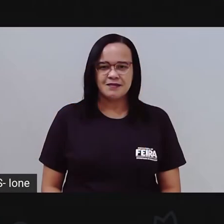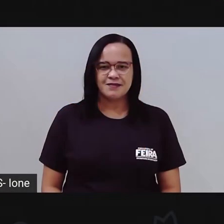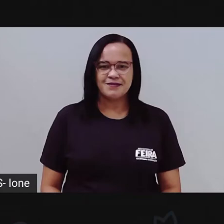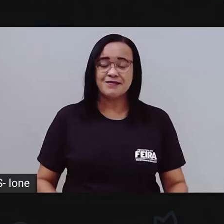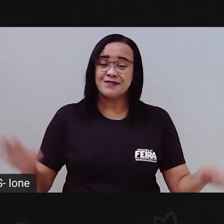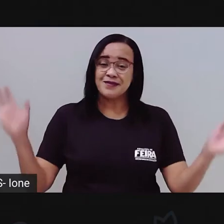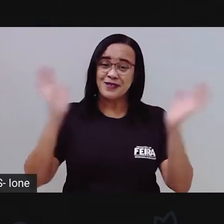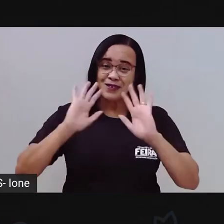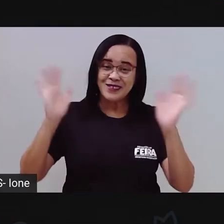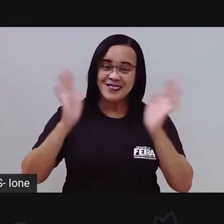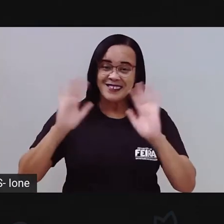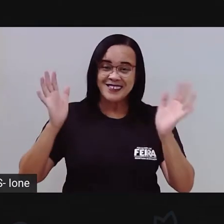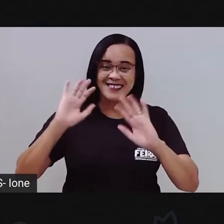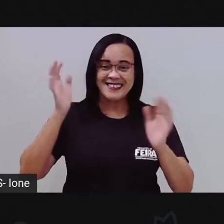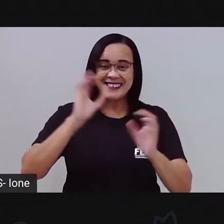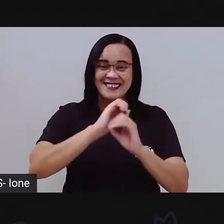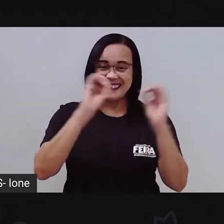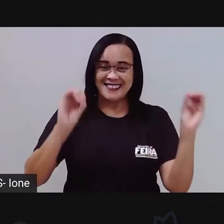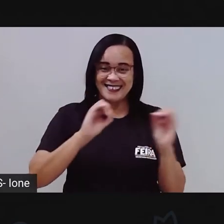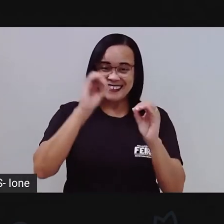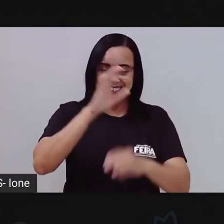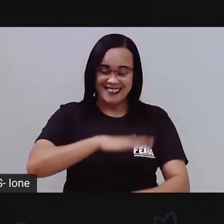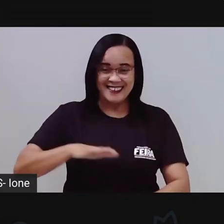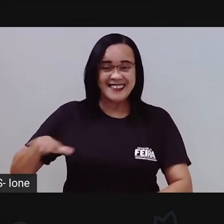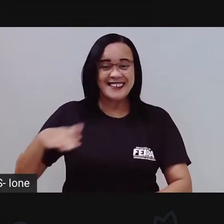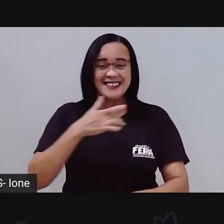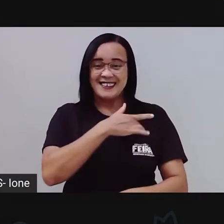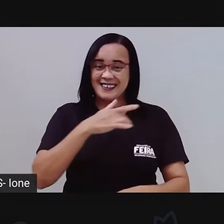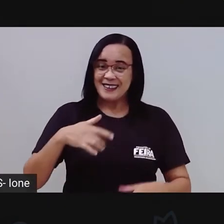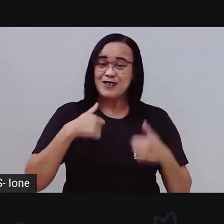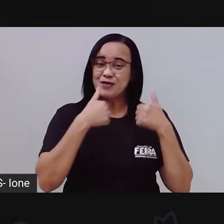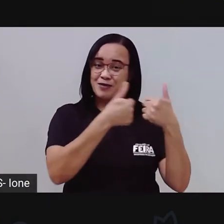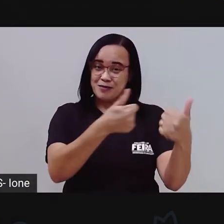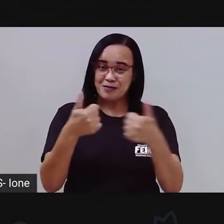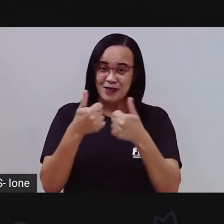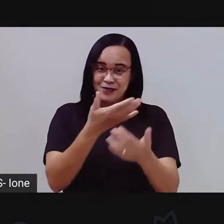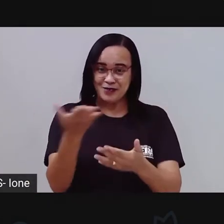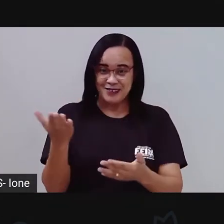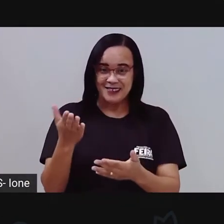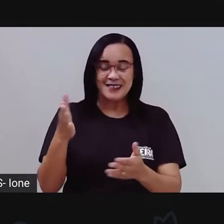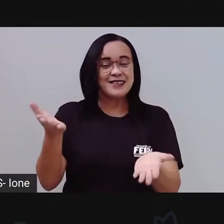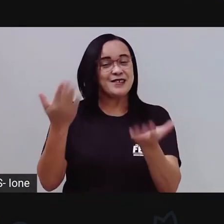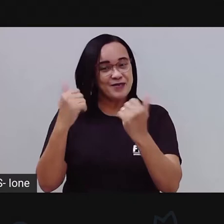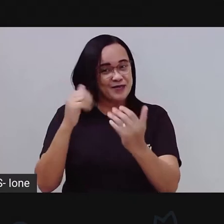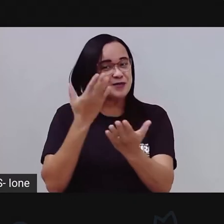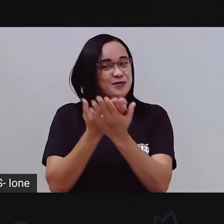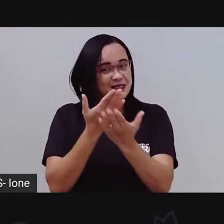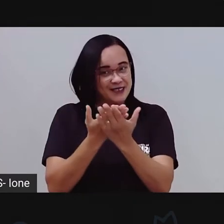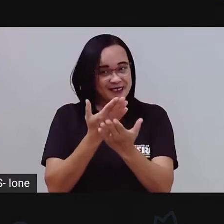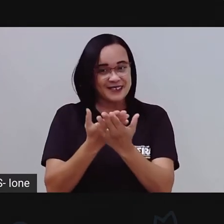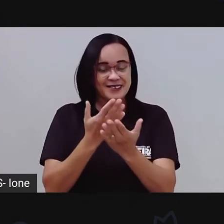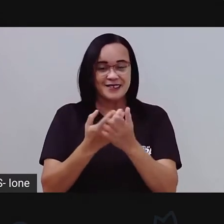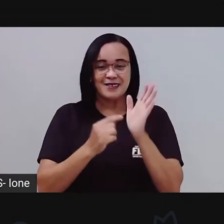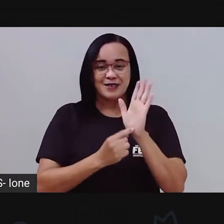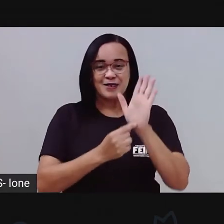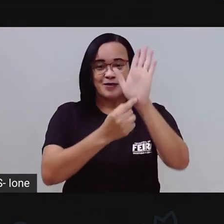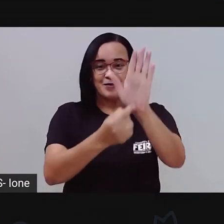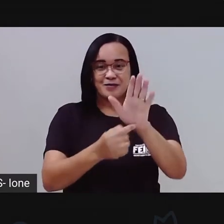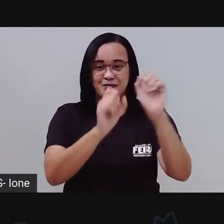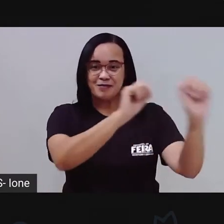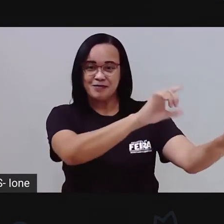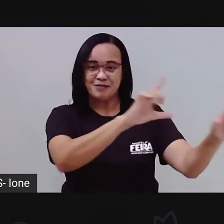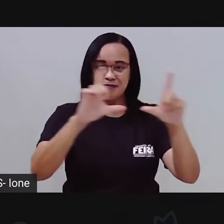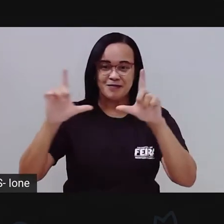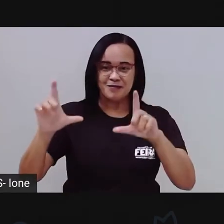Olá, crianças, tudo bem com vocês? Vamos para mais uma aula. Então, a prova vai apresentar para vocês agora